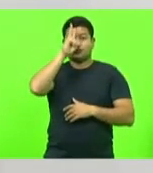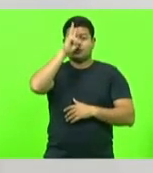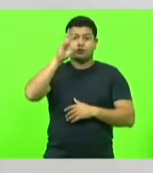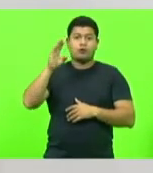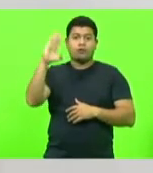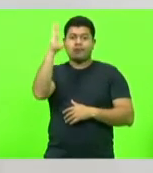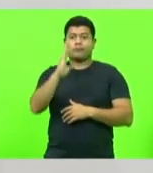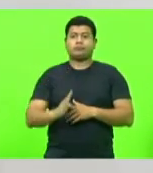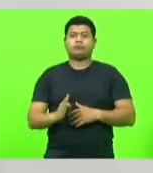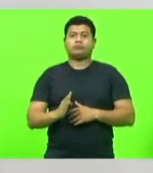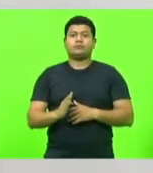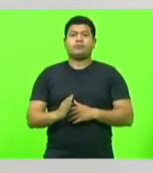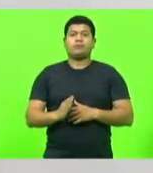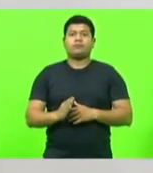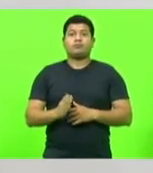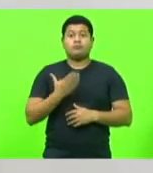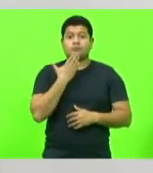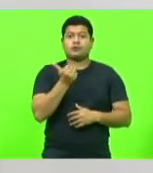o melhor,